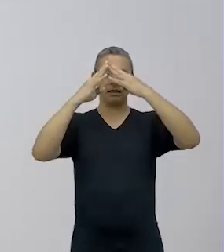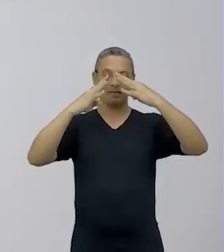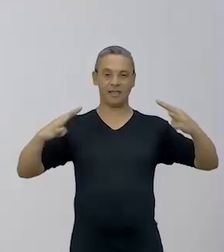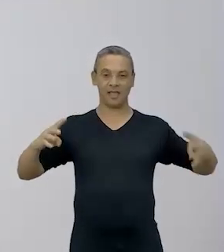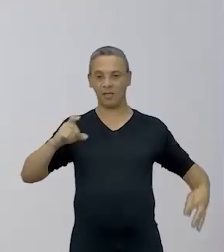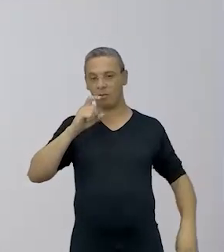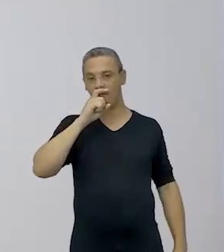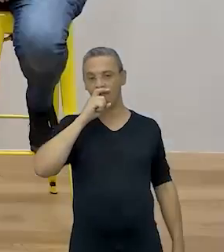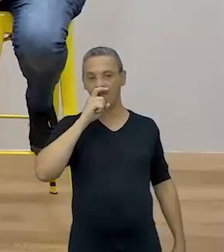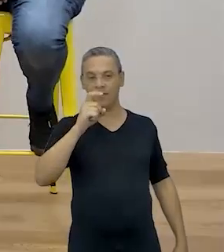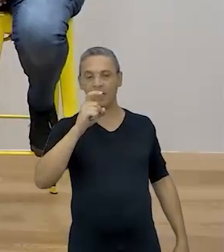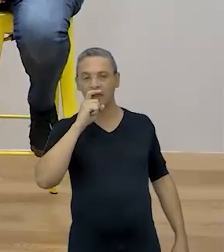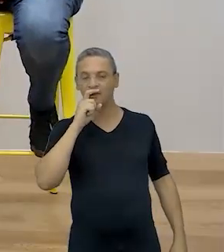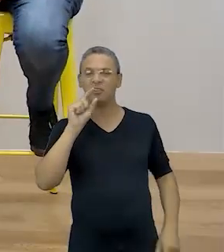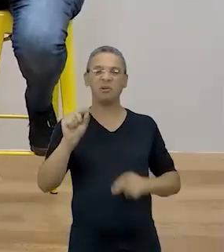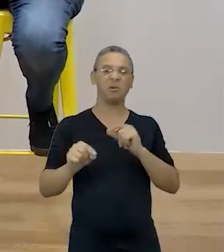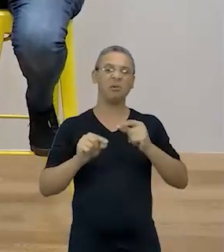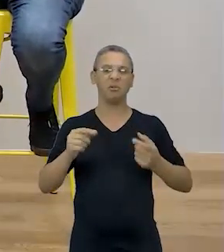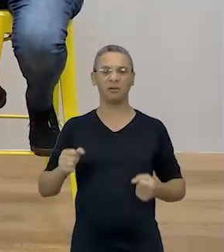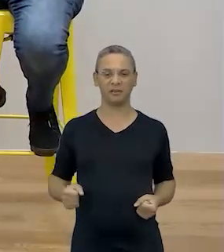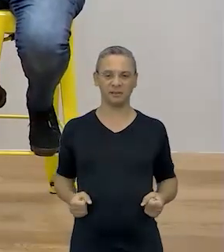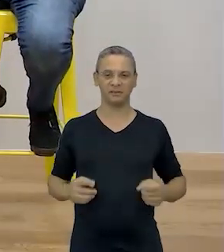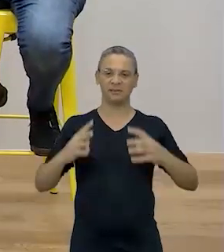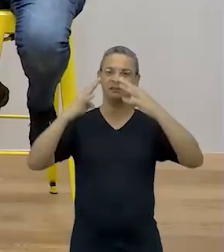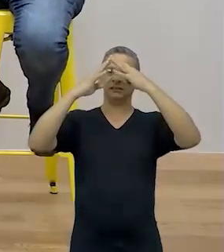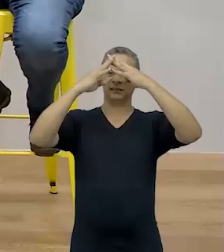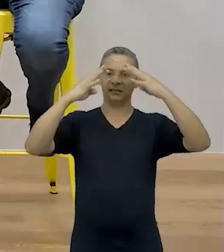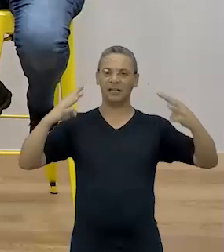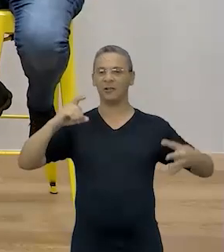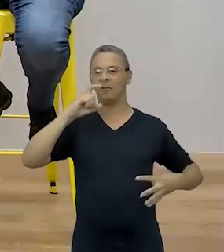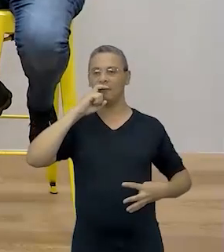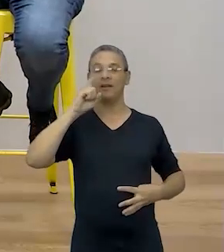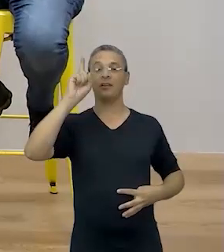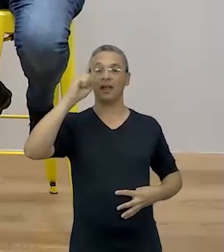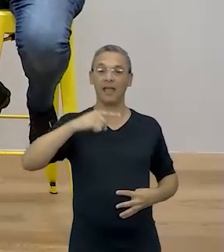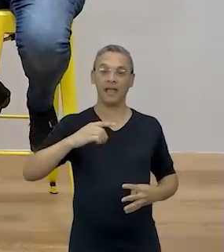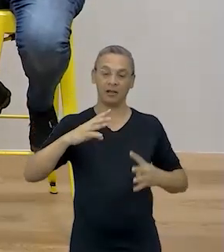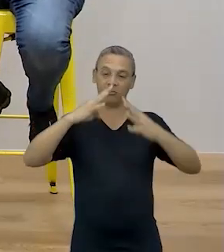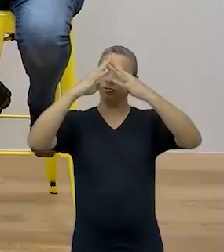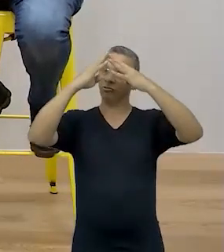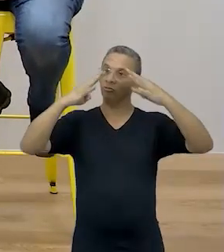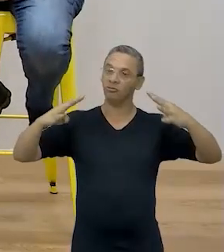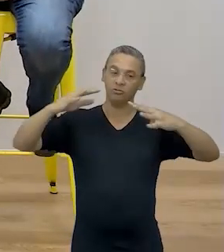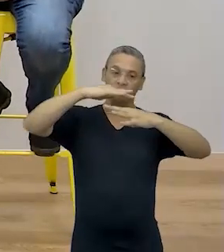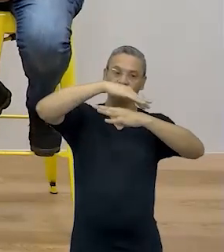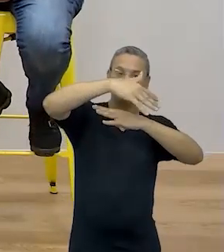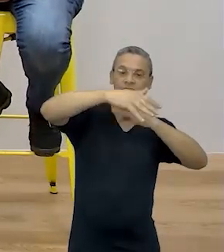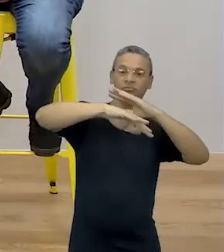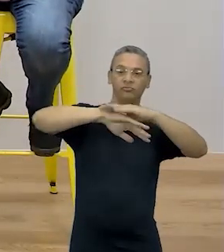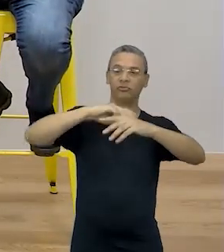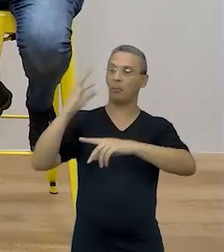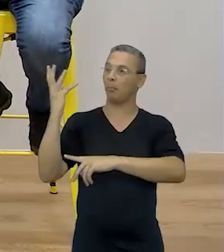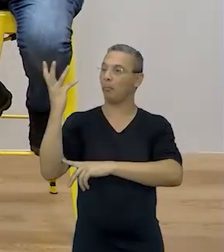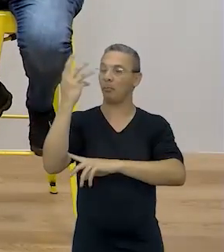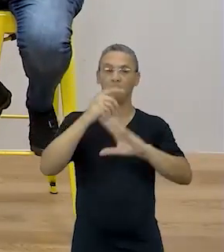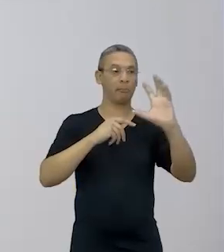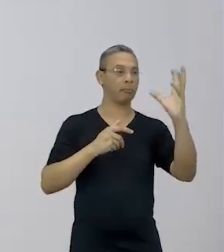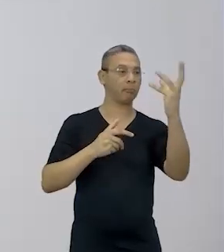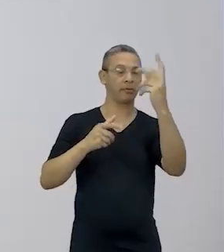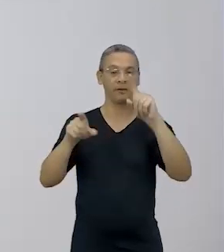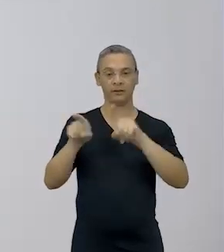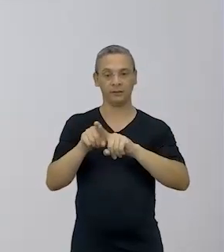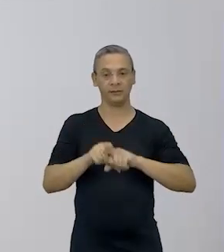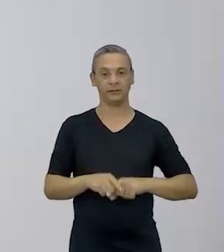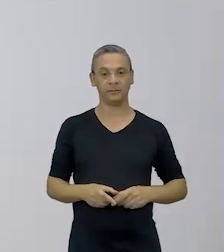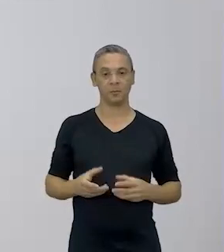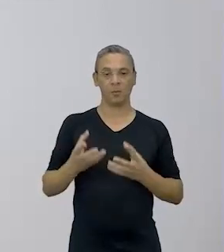Você imagina o que que seja um telhado verde? Não. É um telhado com vegetação em cima mesmo. Se planta em cima da casa mesmo. Que legal. Isso é bom porque